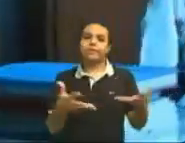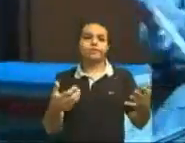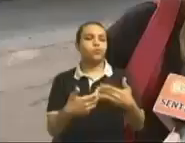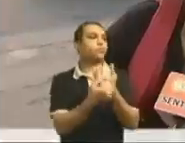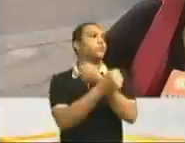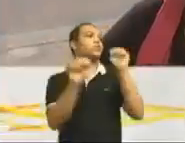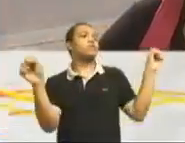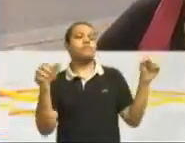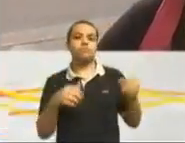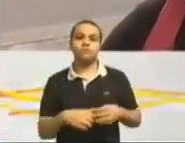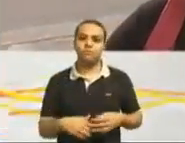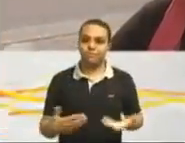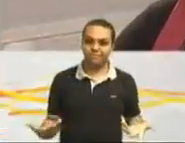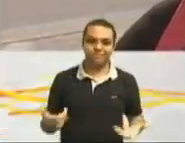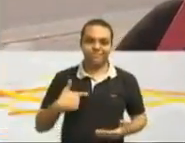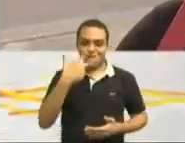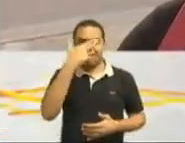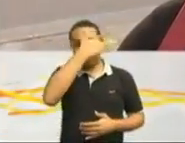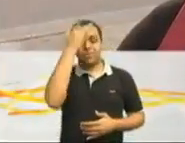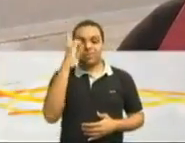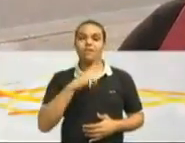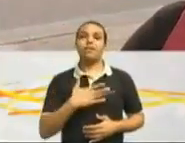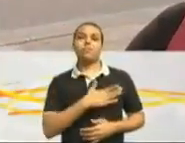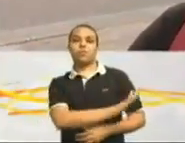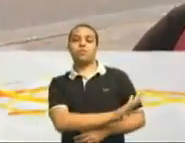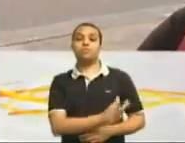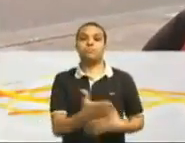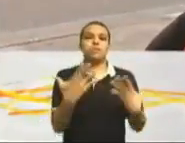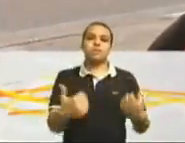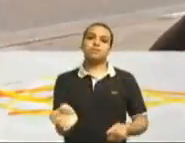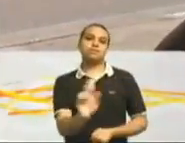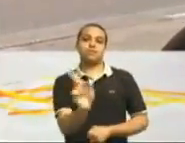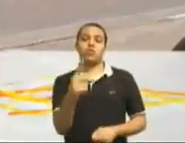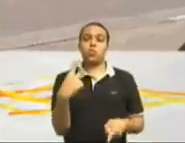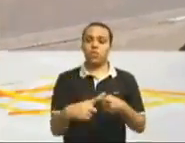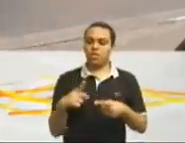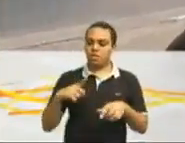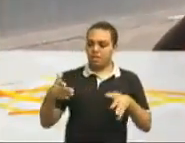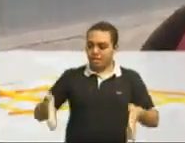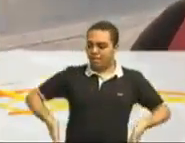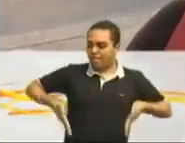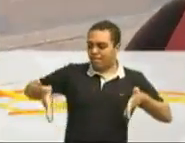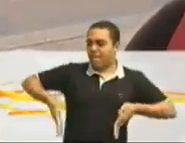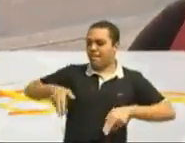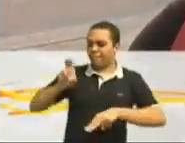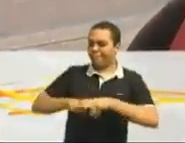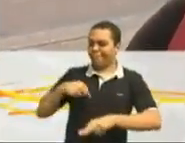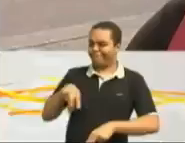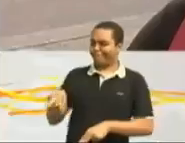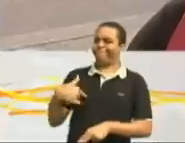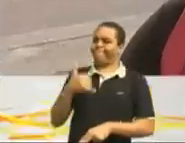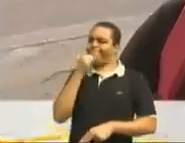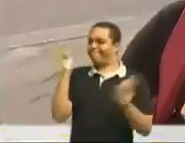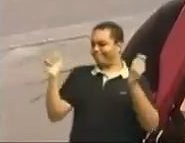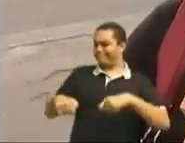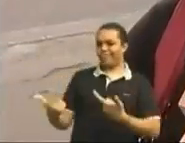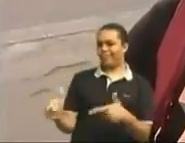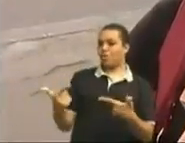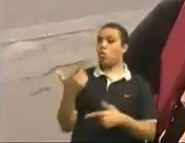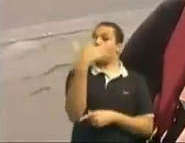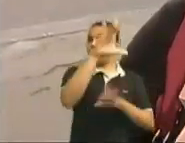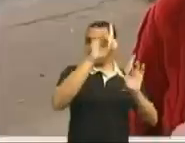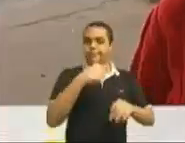Impossível, Ah, as pessoas têm muito preconceito. Não aceita só porque está numa cadeira de rodas, tem alguma outra